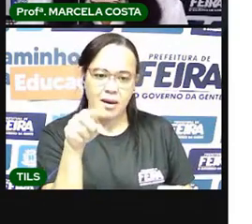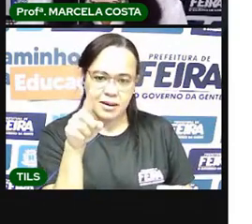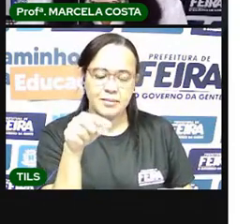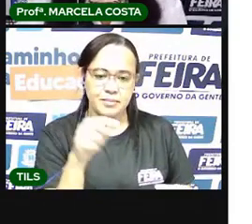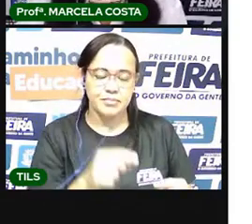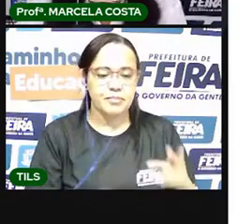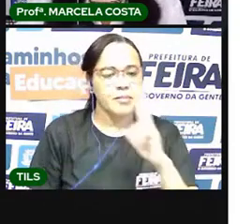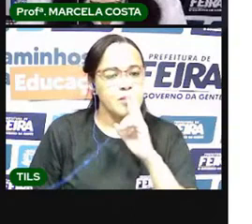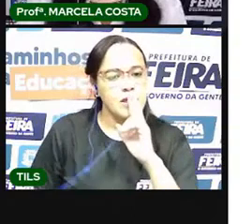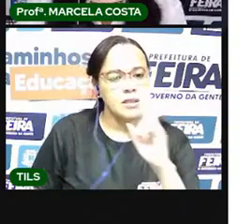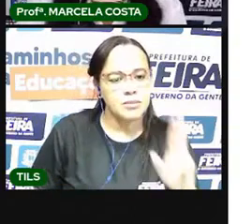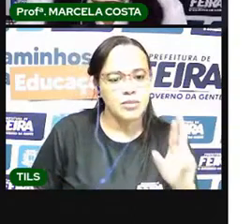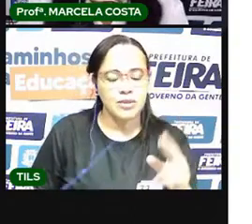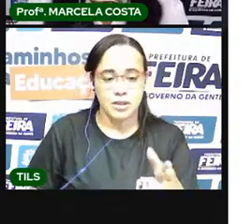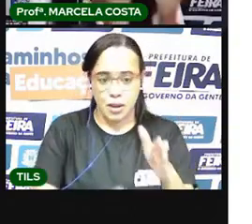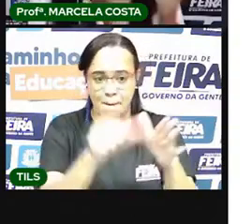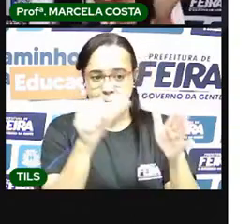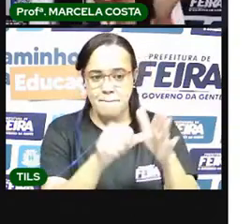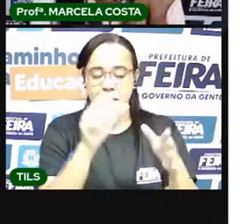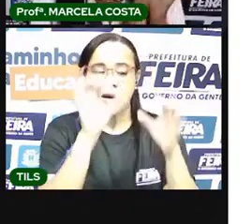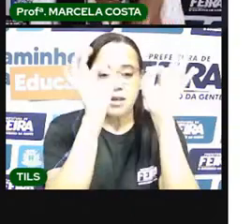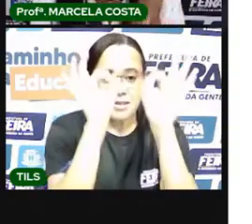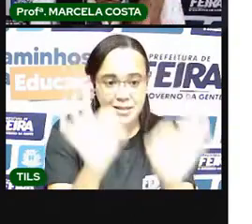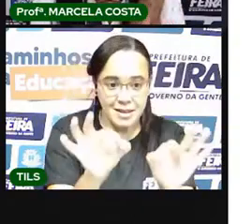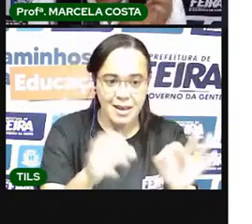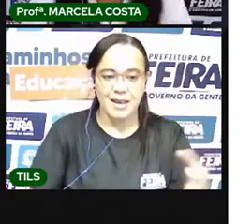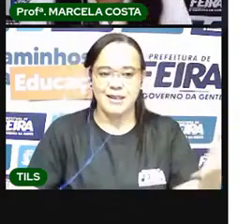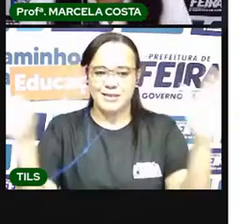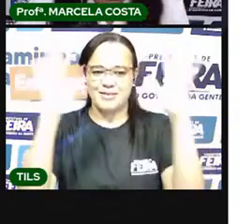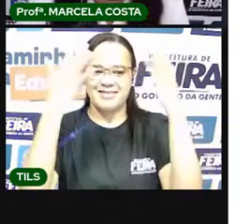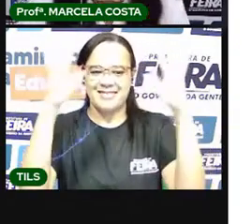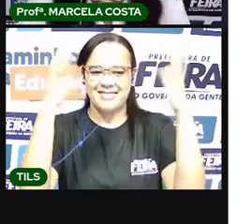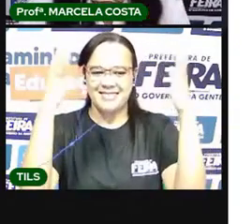respondeu o número 1 acertou Parabéns